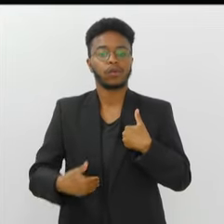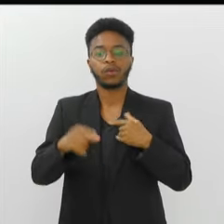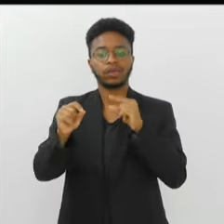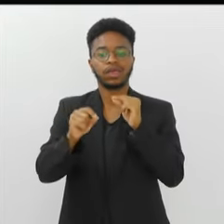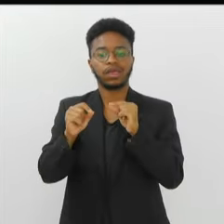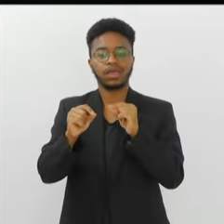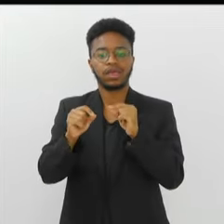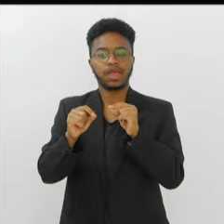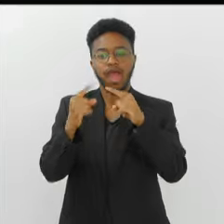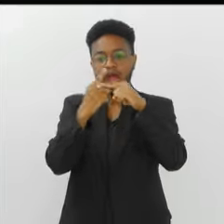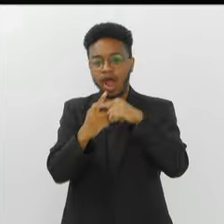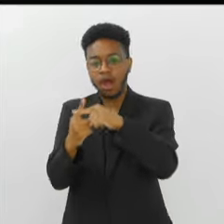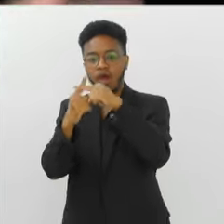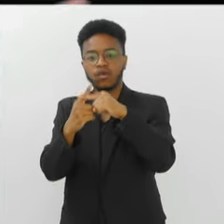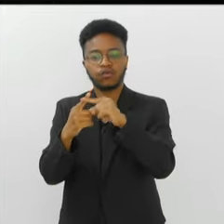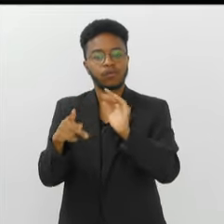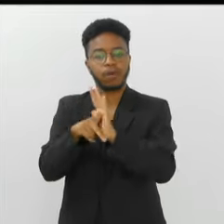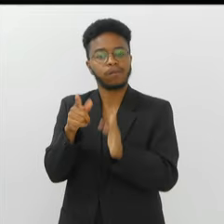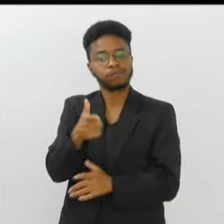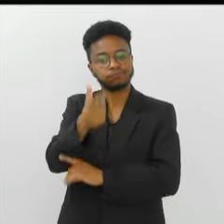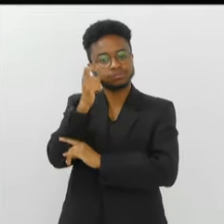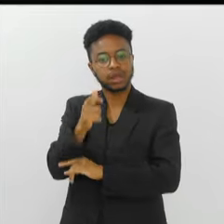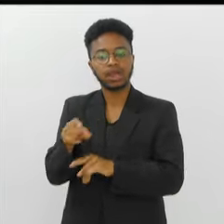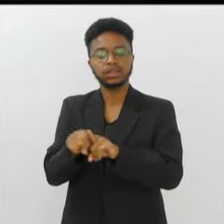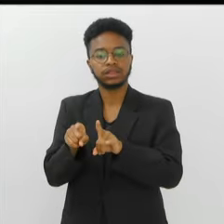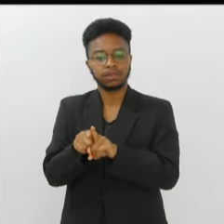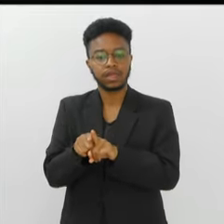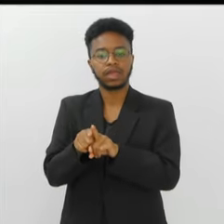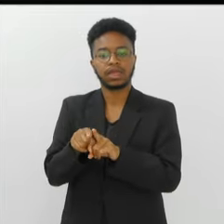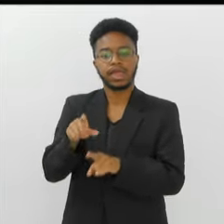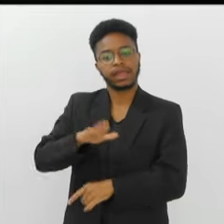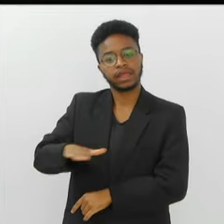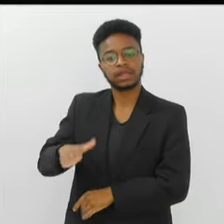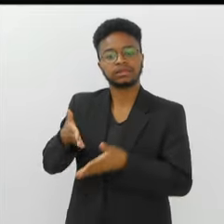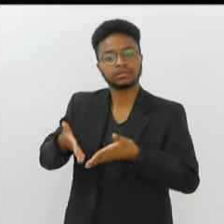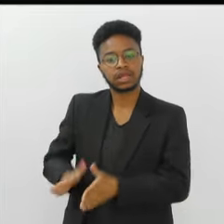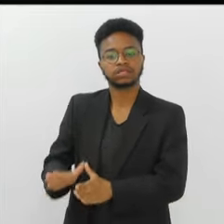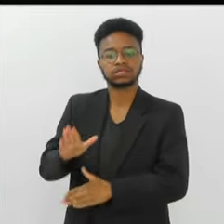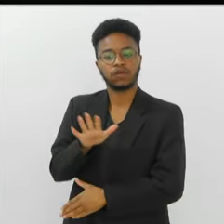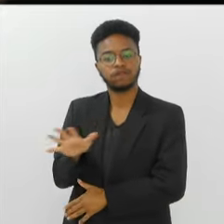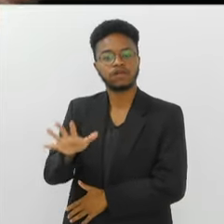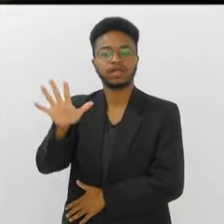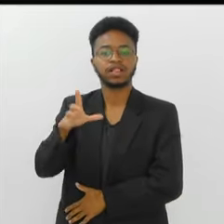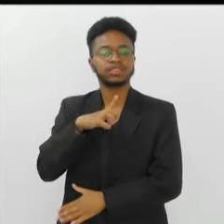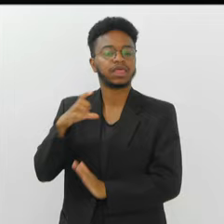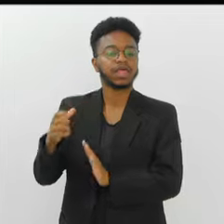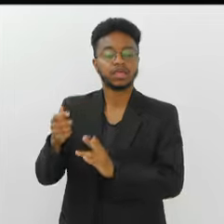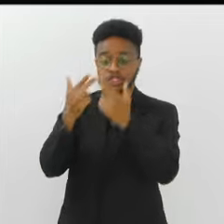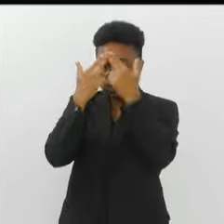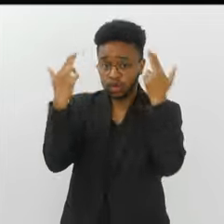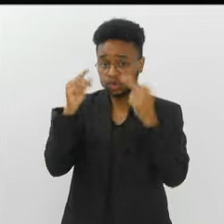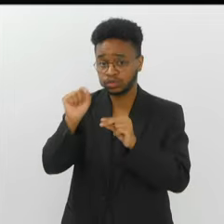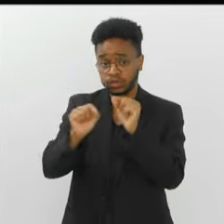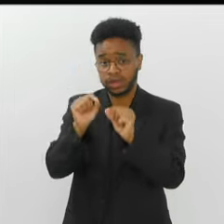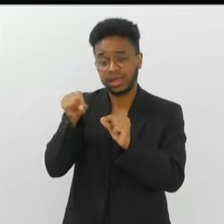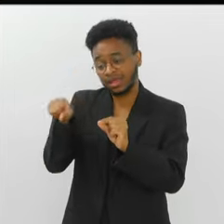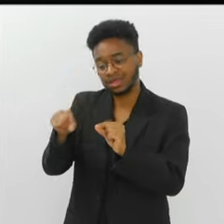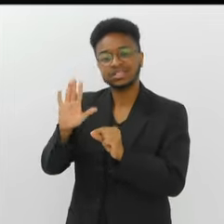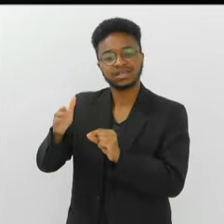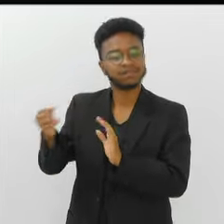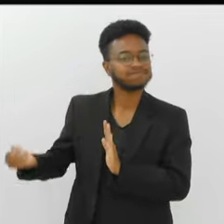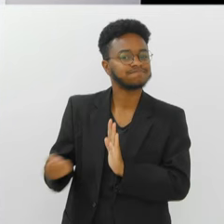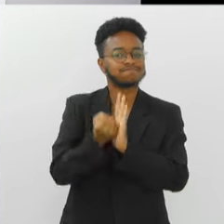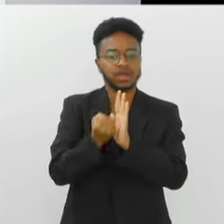alvo da chamada bala perdida, é o cria do morro que tem o estereótipo de uma figura que já